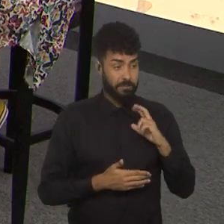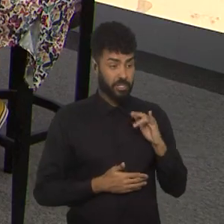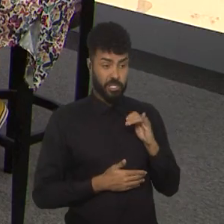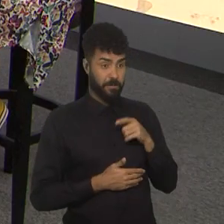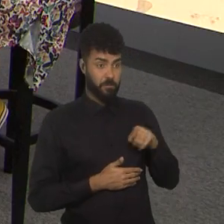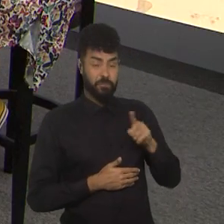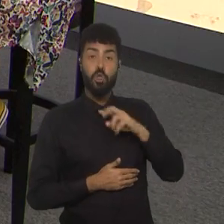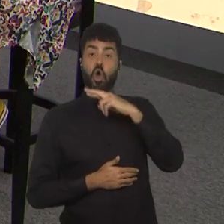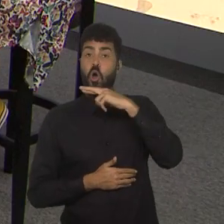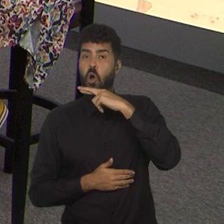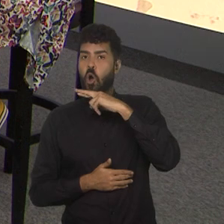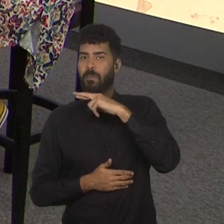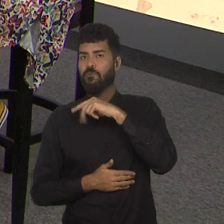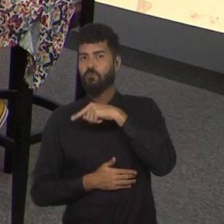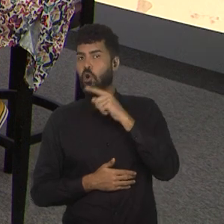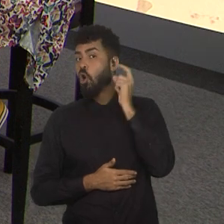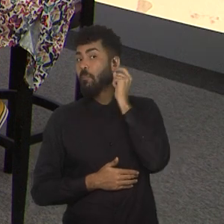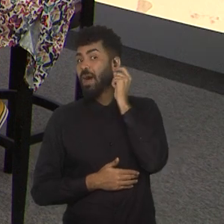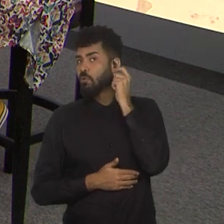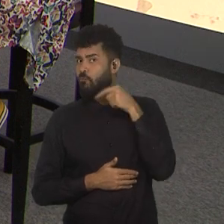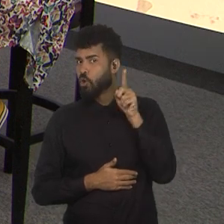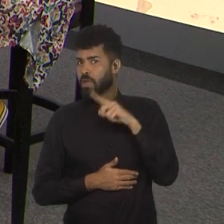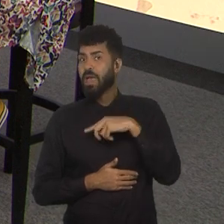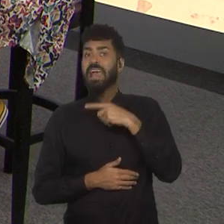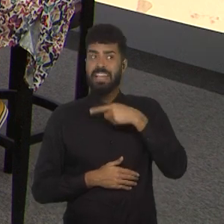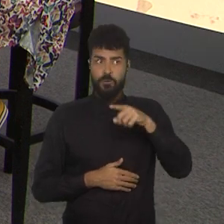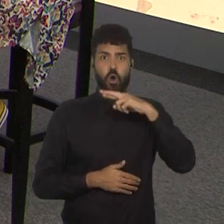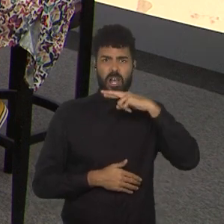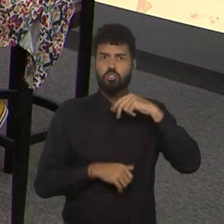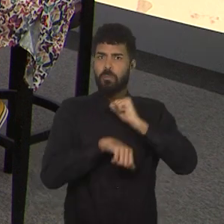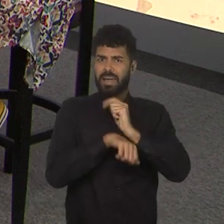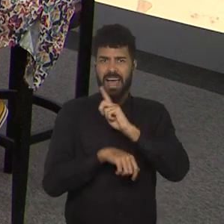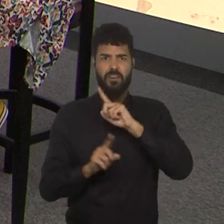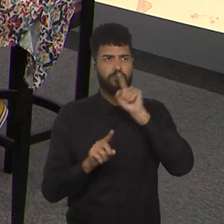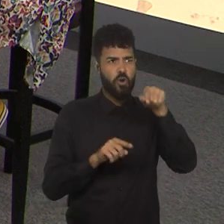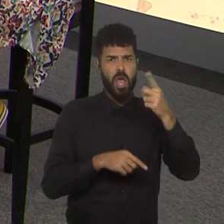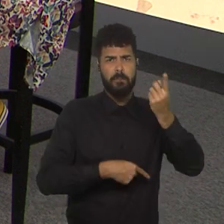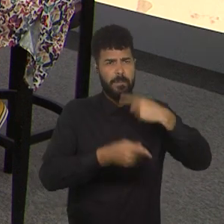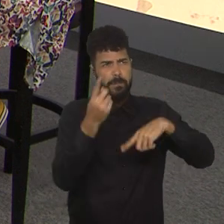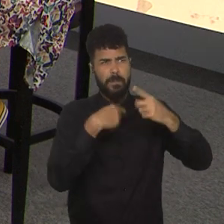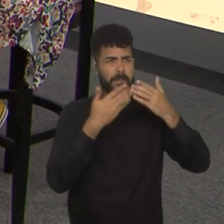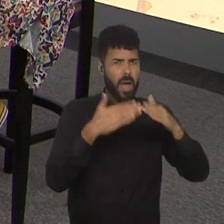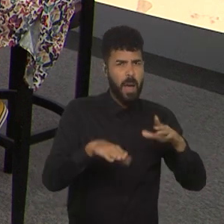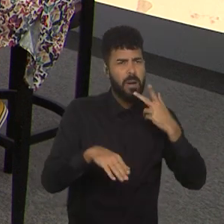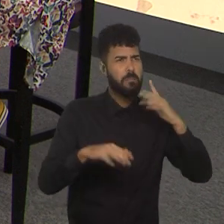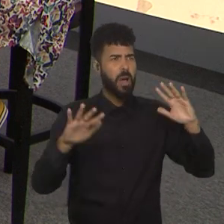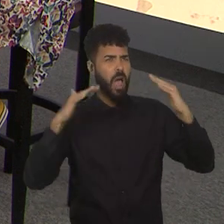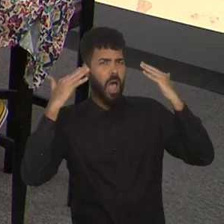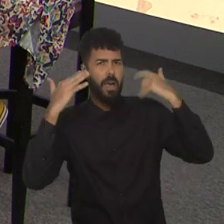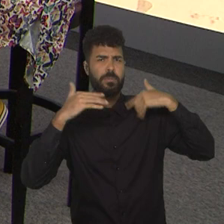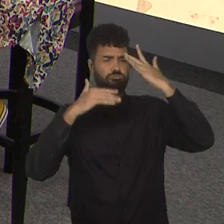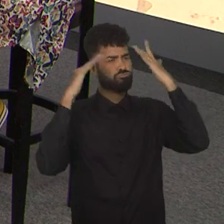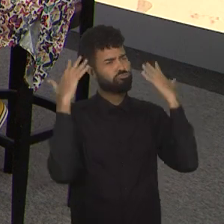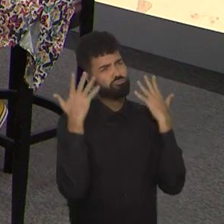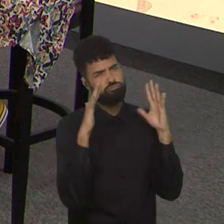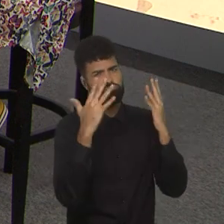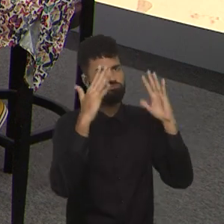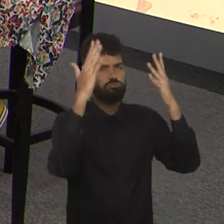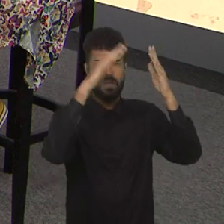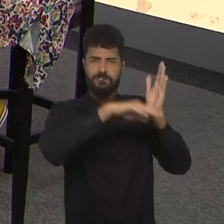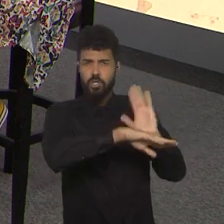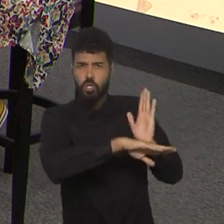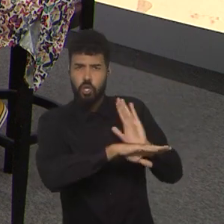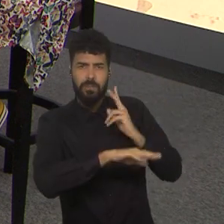o Romário não foi, ele levou o Ronaldo, ninguém esperava que o Ronaldo fosse, o Ronaldo foi, teve aquela coisa de volta por cima e tal, e saiu filme,